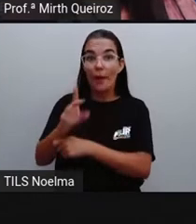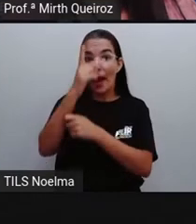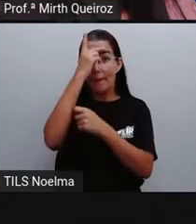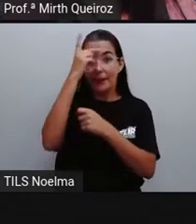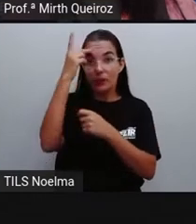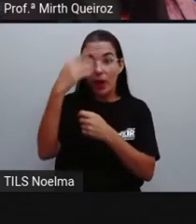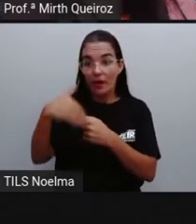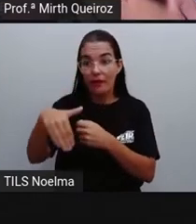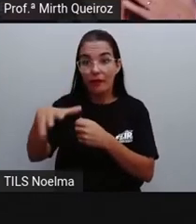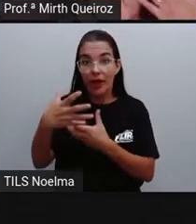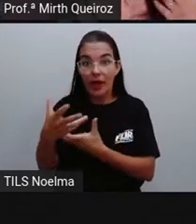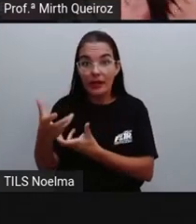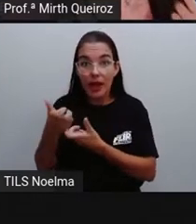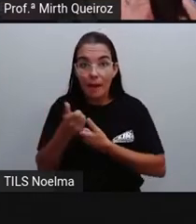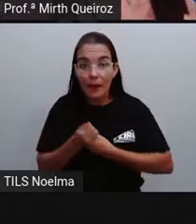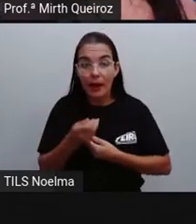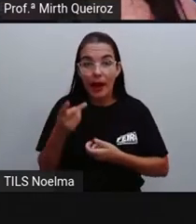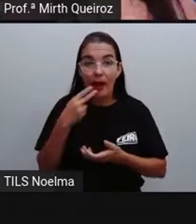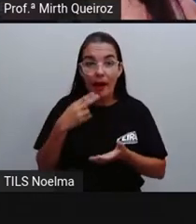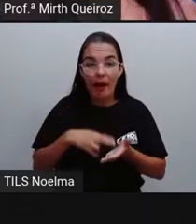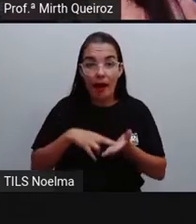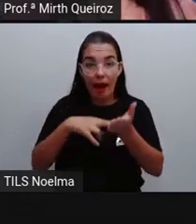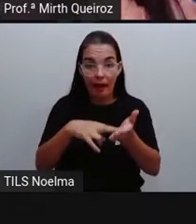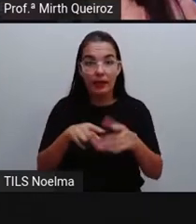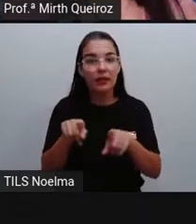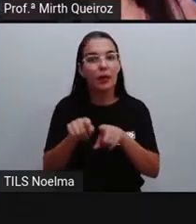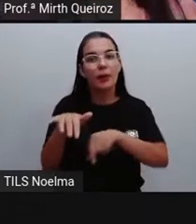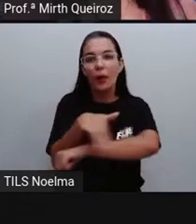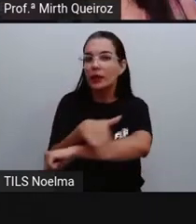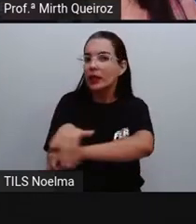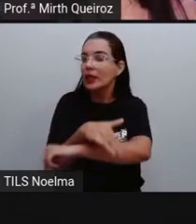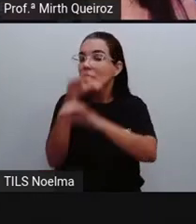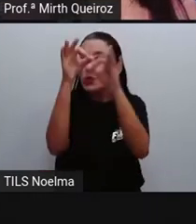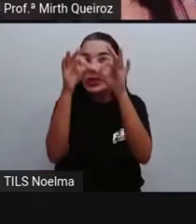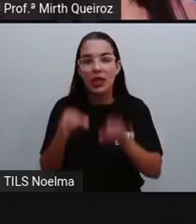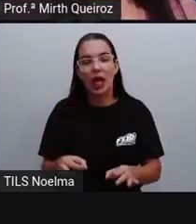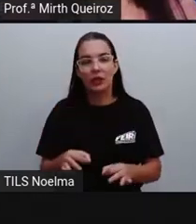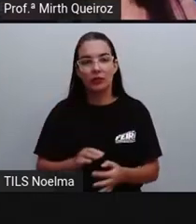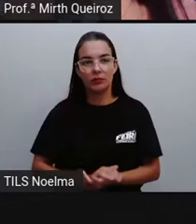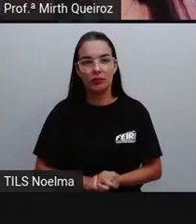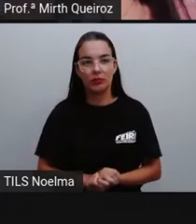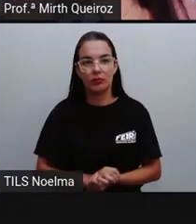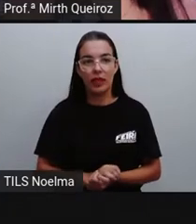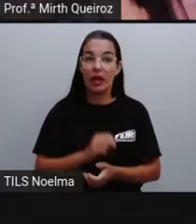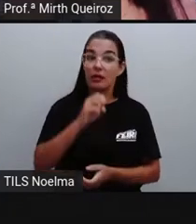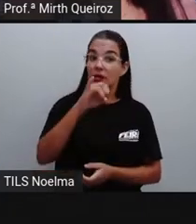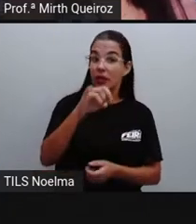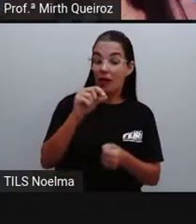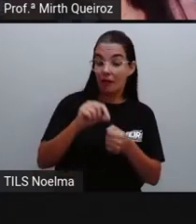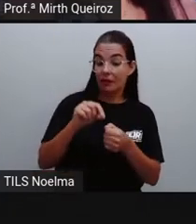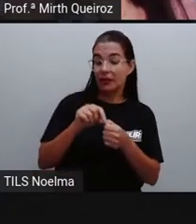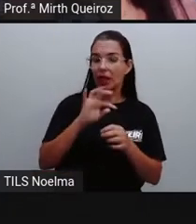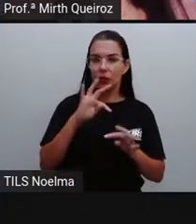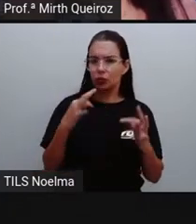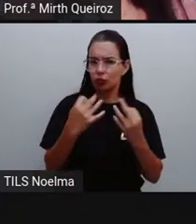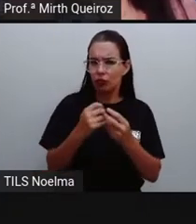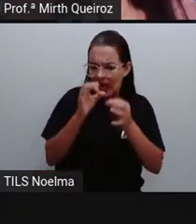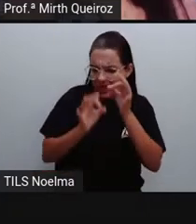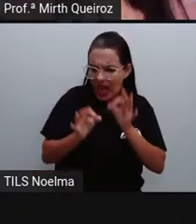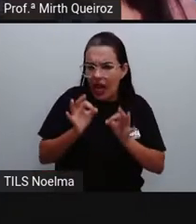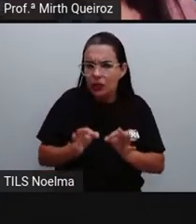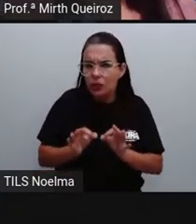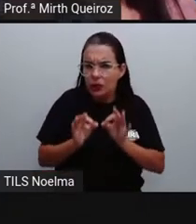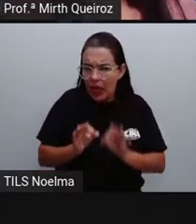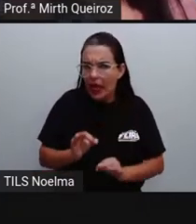do CEP desse destinatário, certo? Então, se nós fizermos isso, nós colocarmos